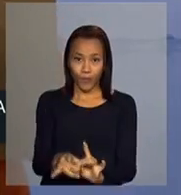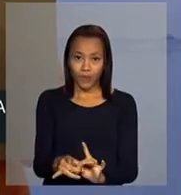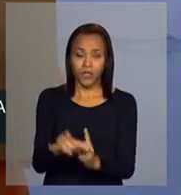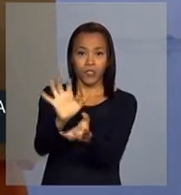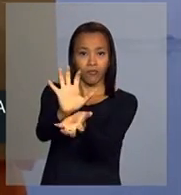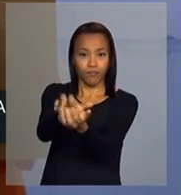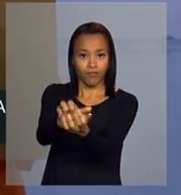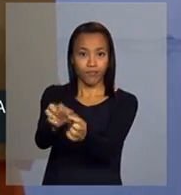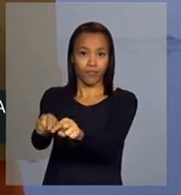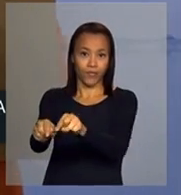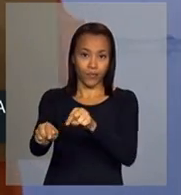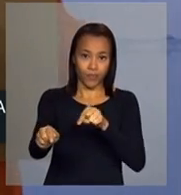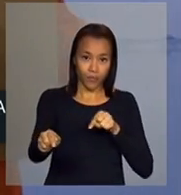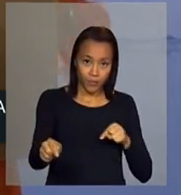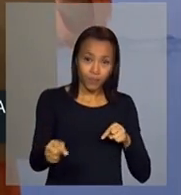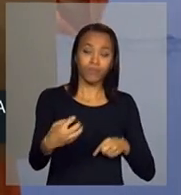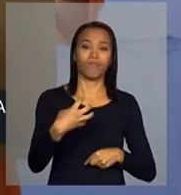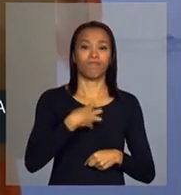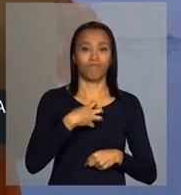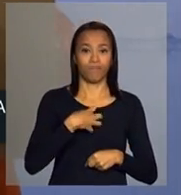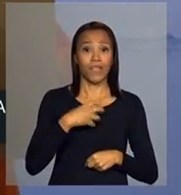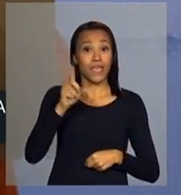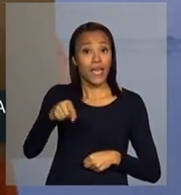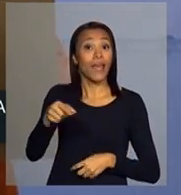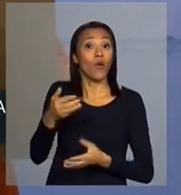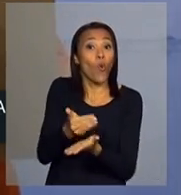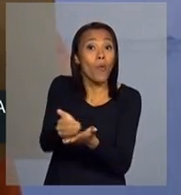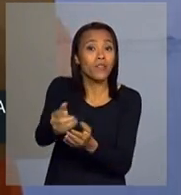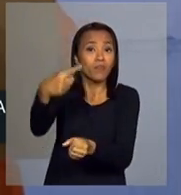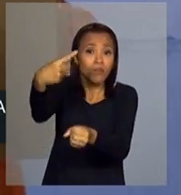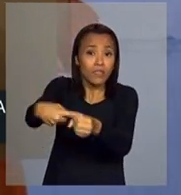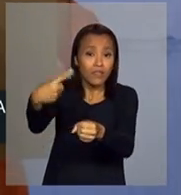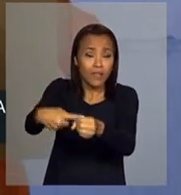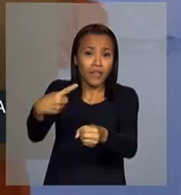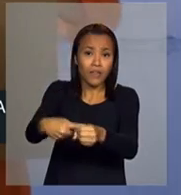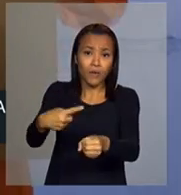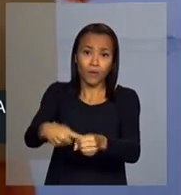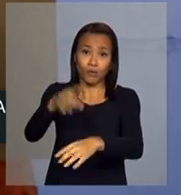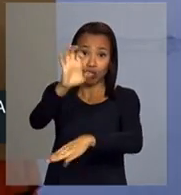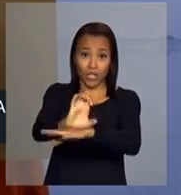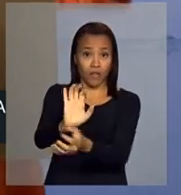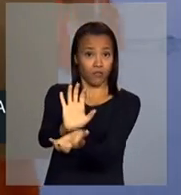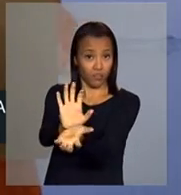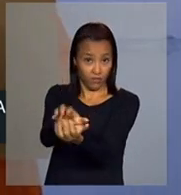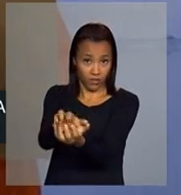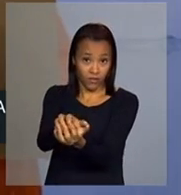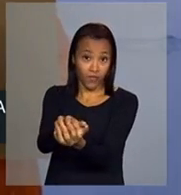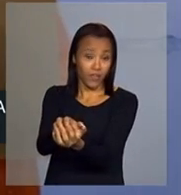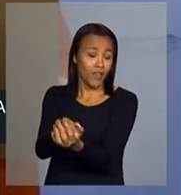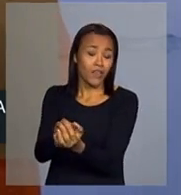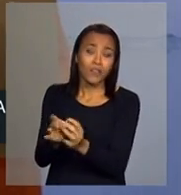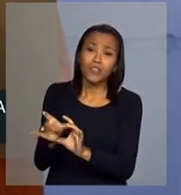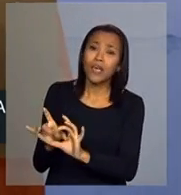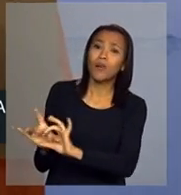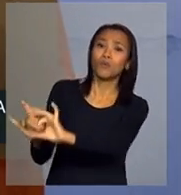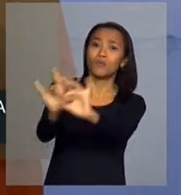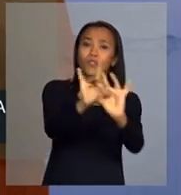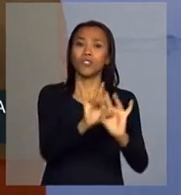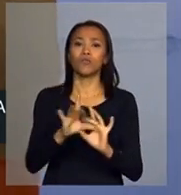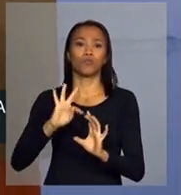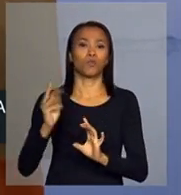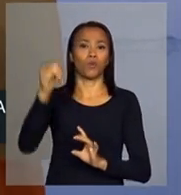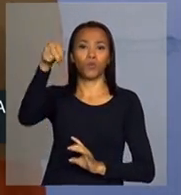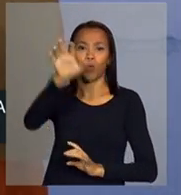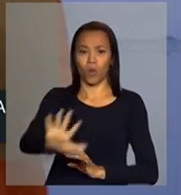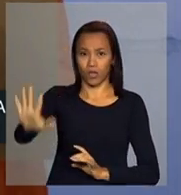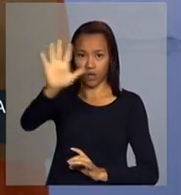a integração do interior de Pernambuco com o restante do Nordeste. E